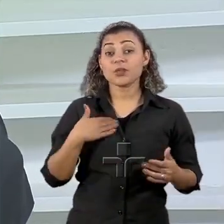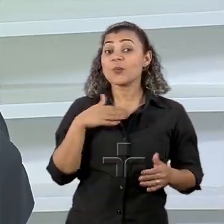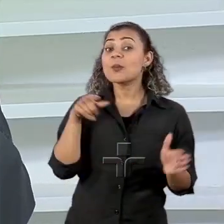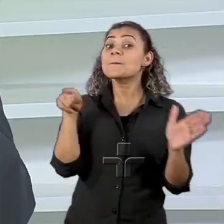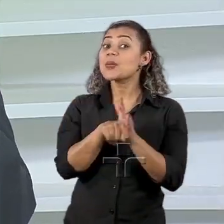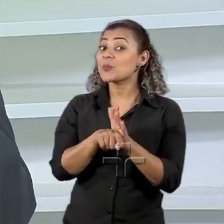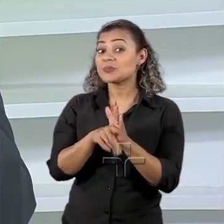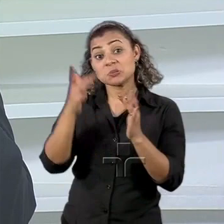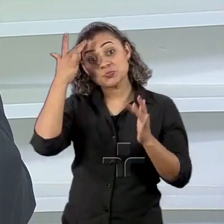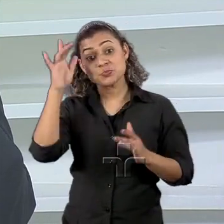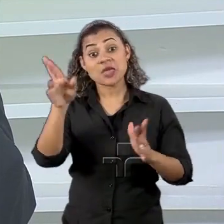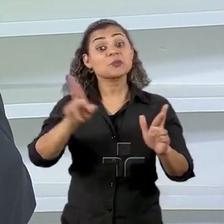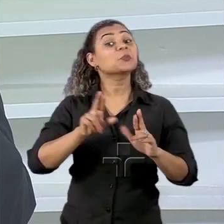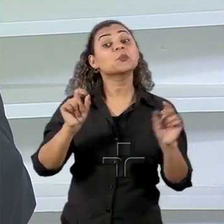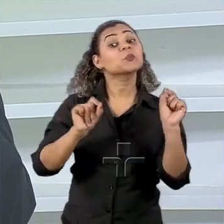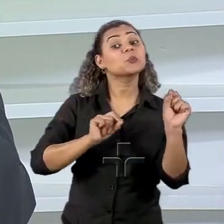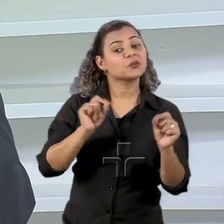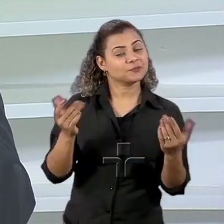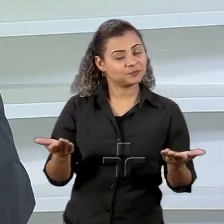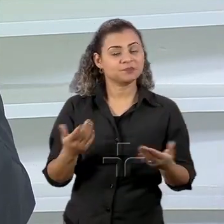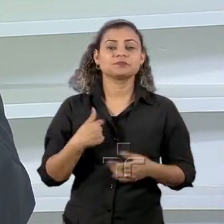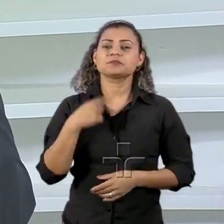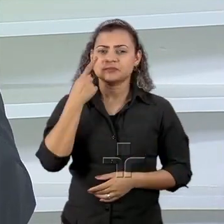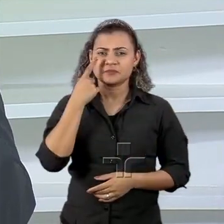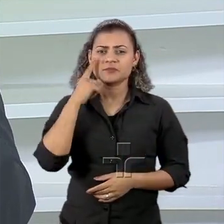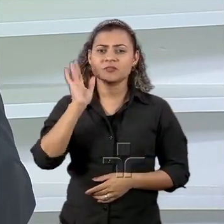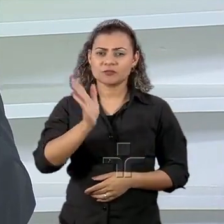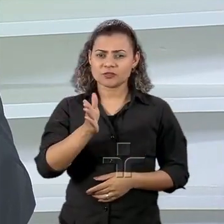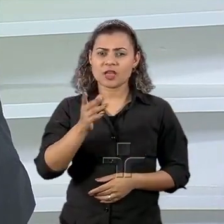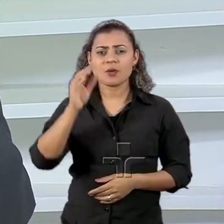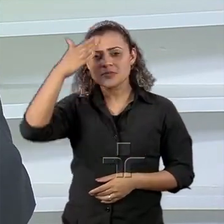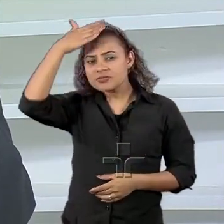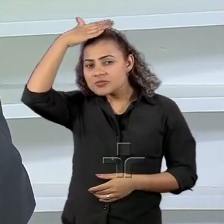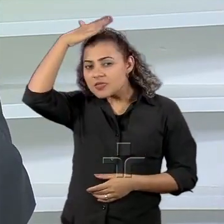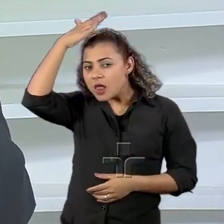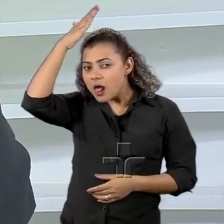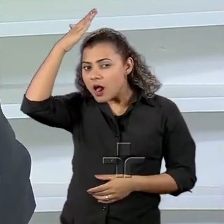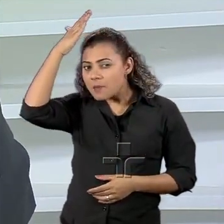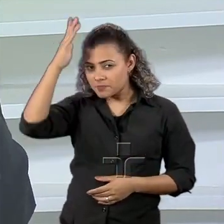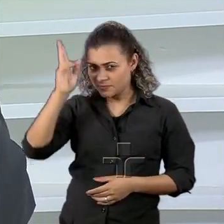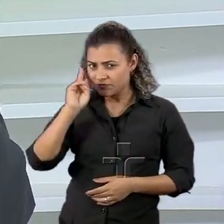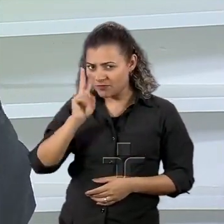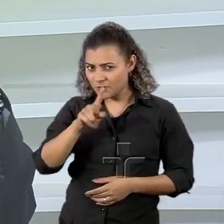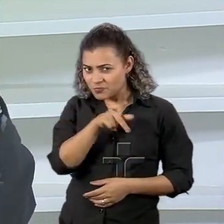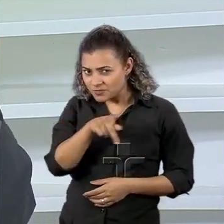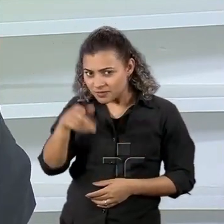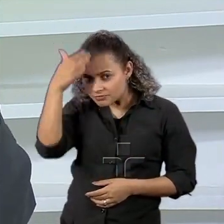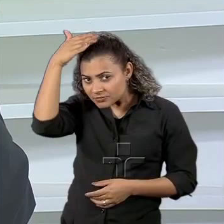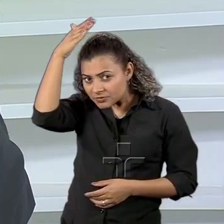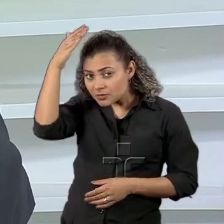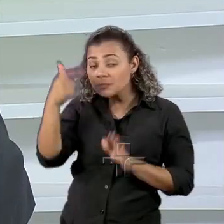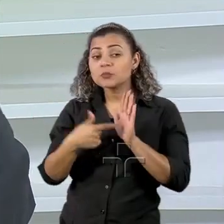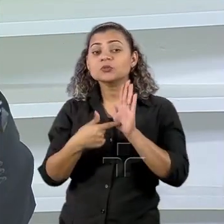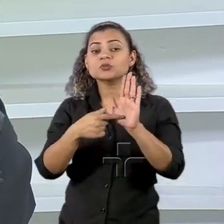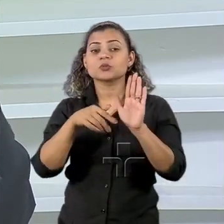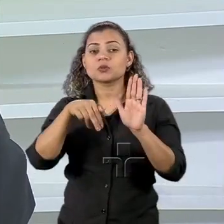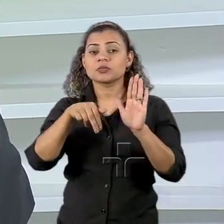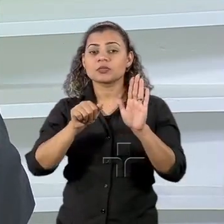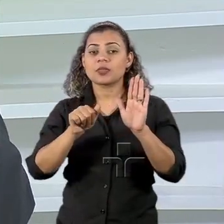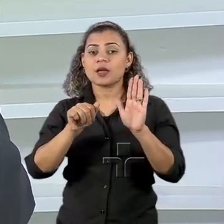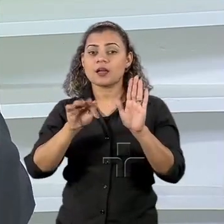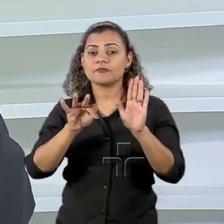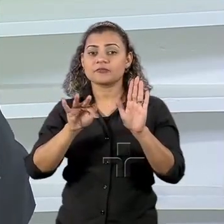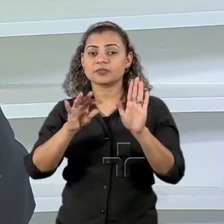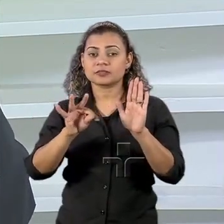responder. A gente viu recentemente que o presidente Donald Trump ele anunciou um novo NAFTA, ele renegociou